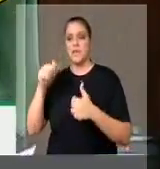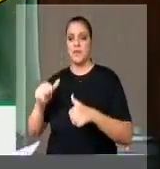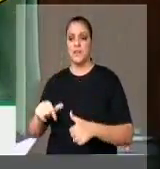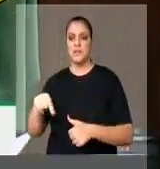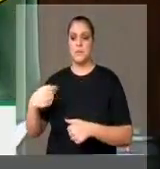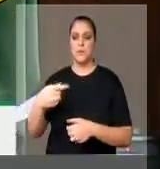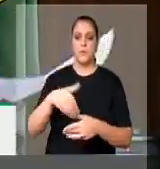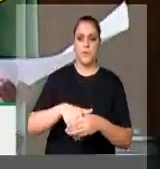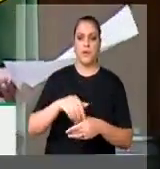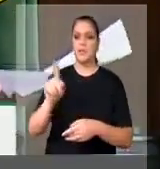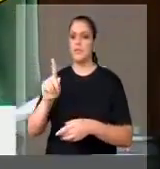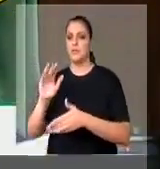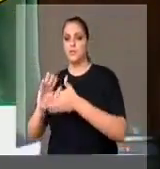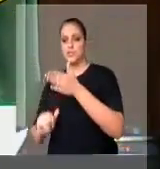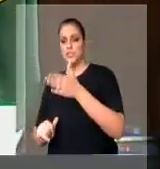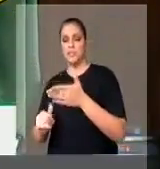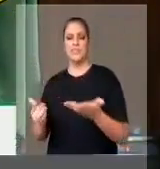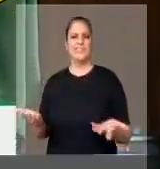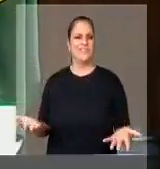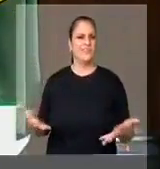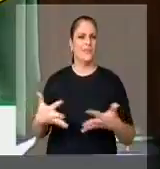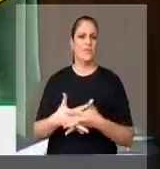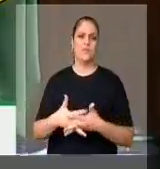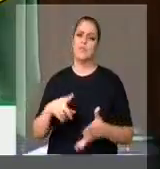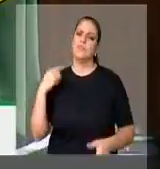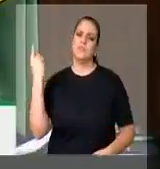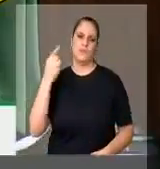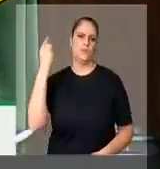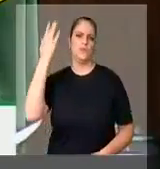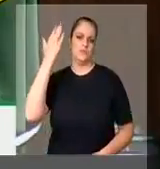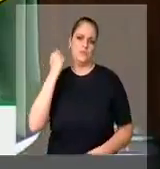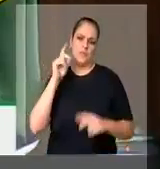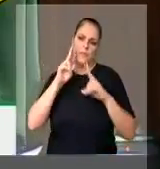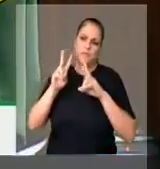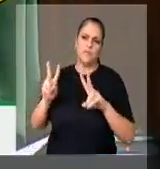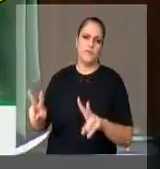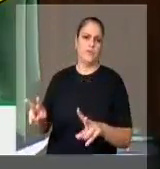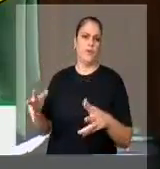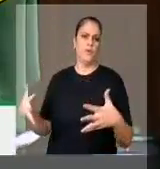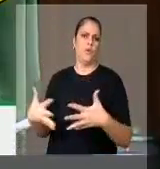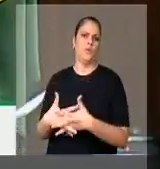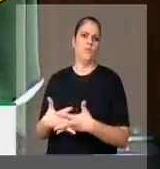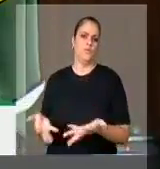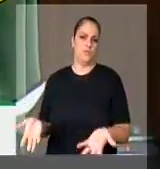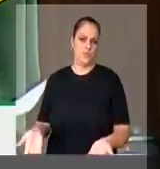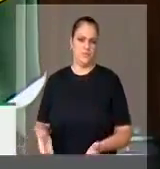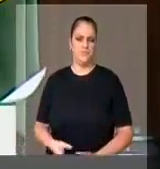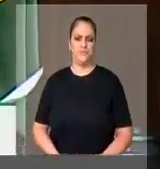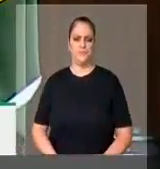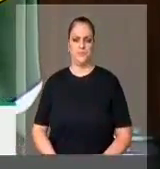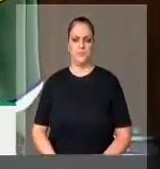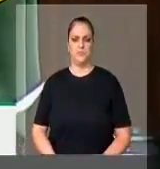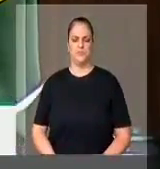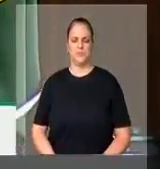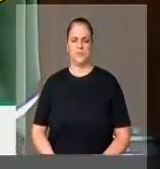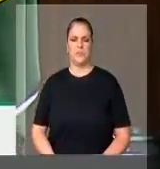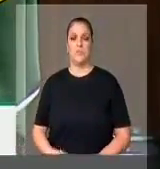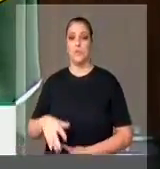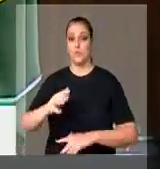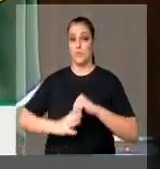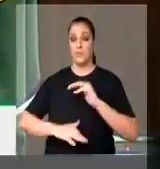trazer ao plenário, e aí aconteceu o que todos sabem, e eu quero dizer aqui, que os agentes